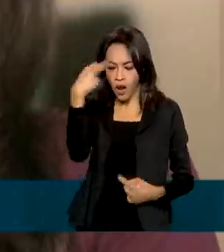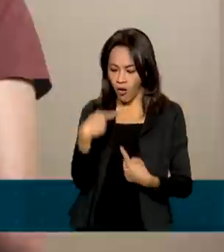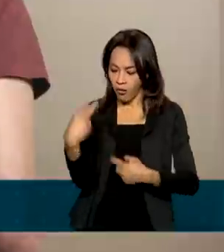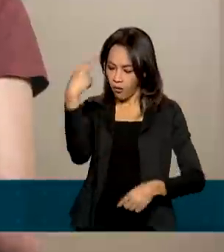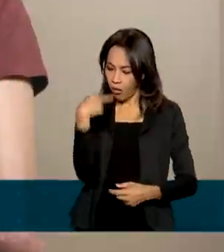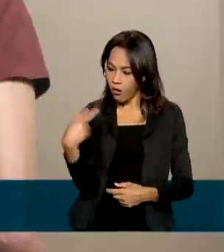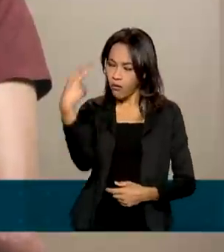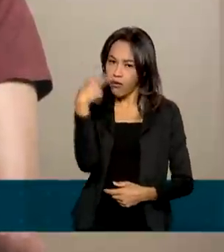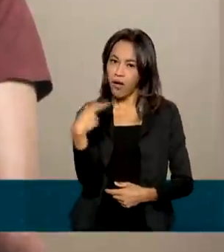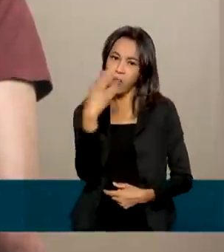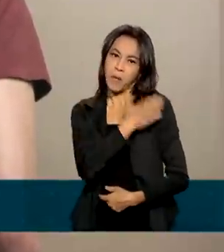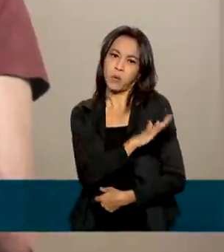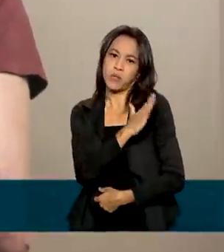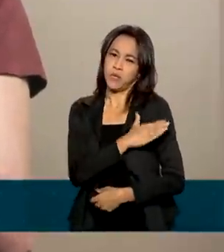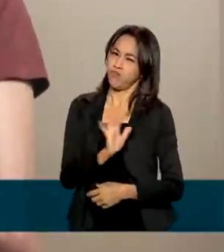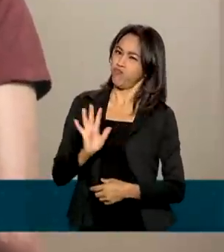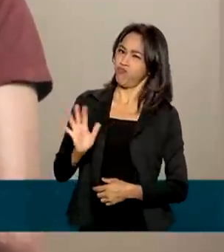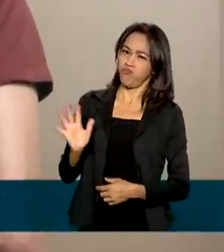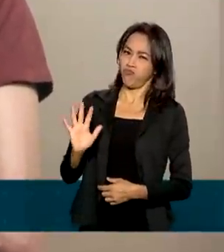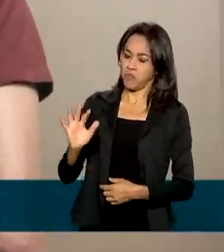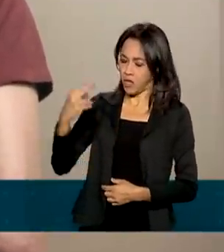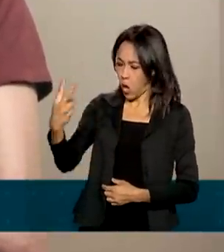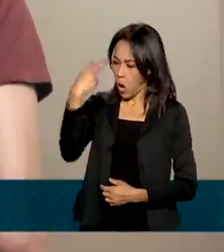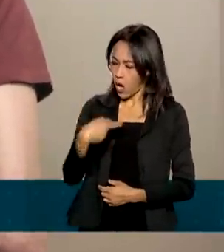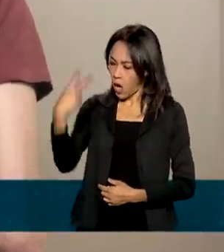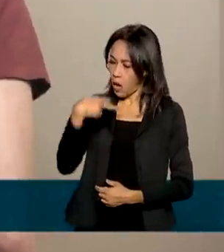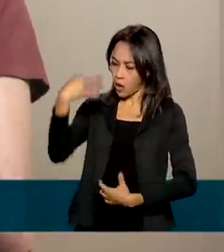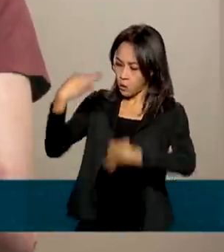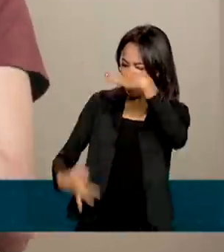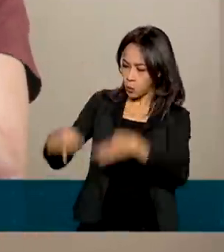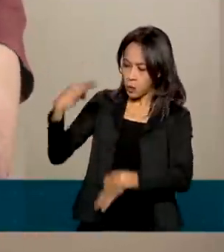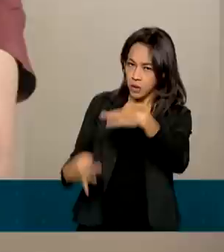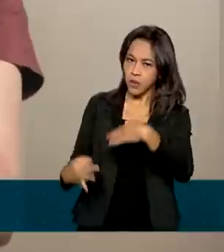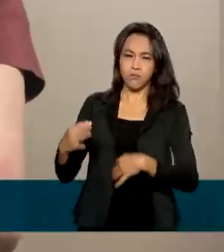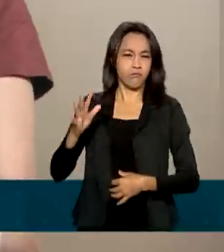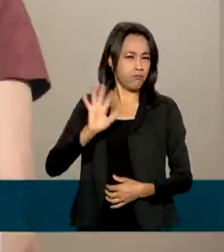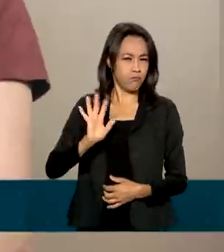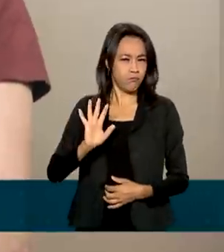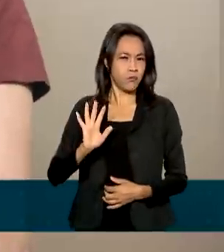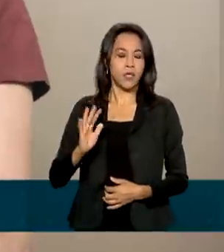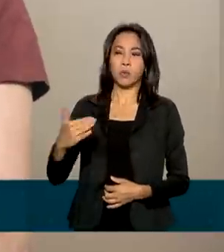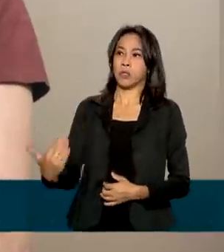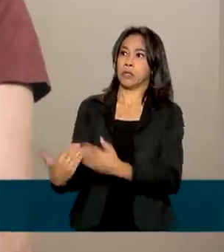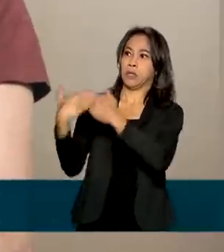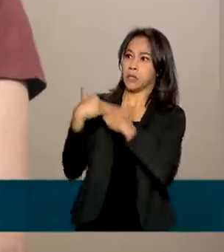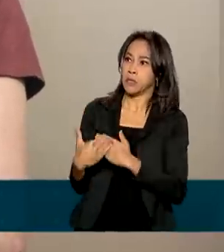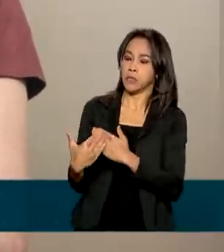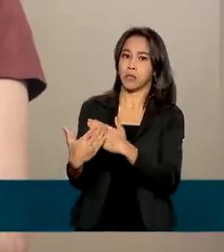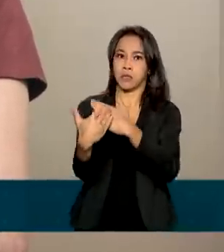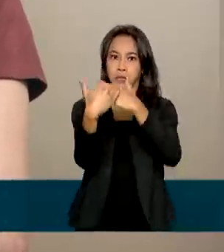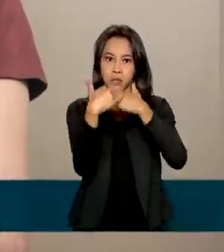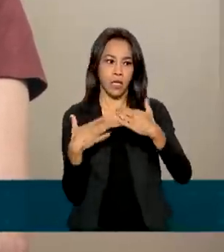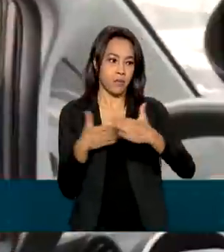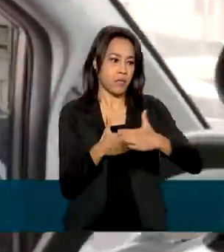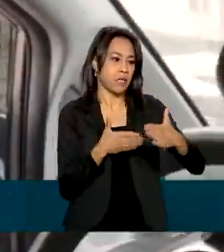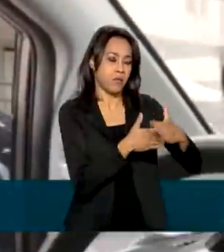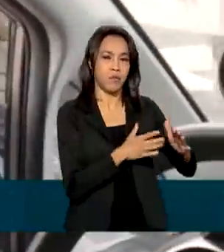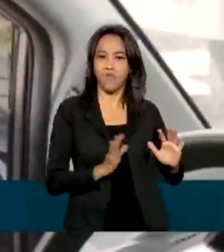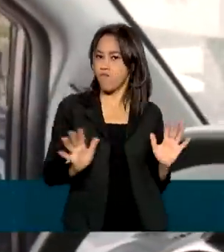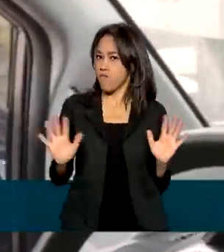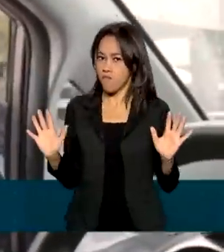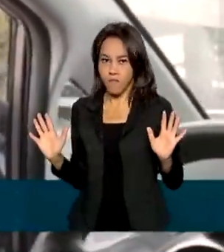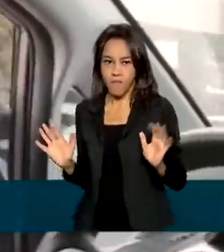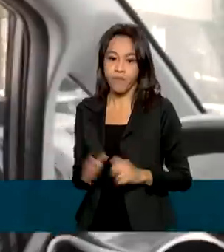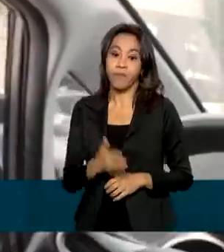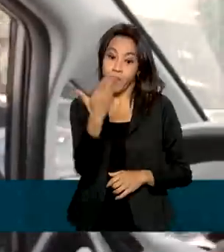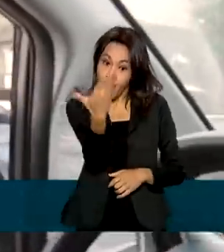com tanto preconceito, com tanto julgamento, nos impondo tantas limitações. A Ana